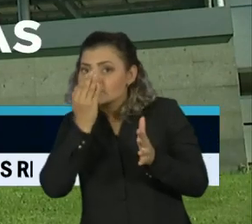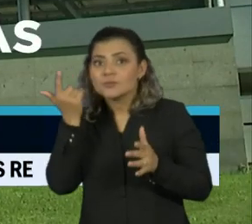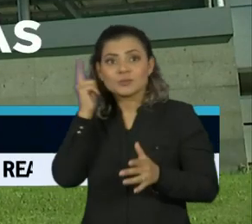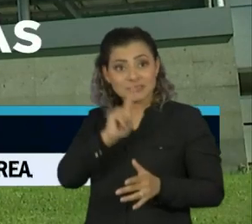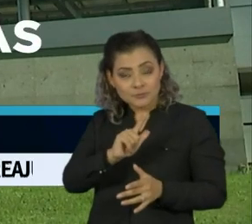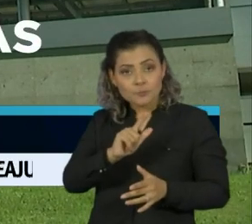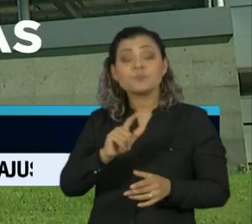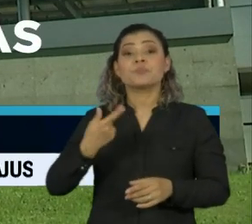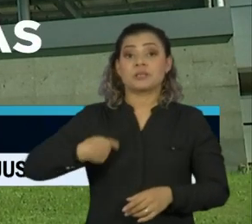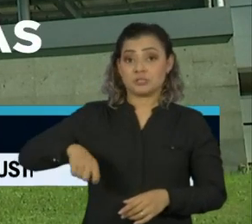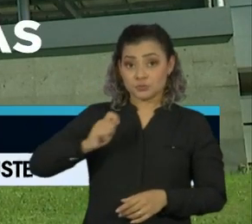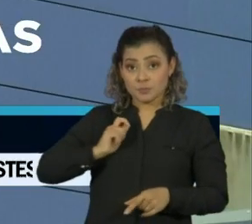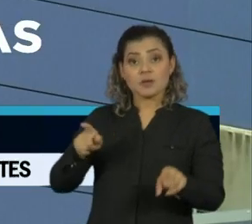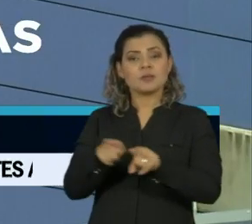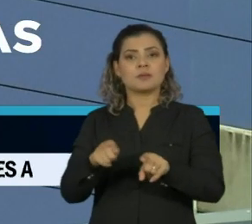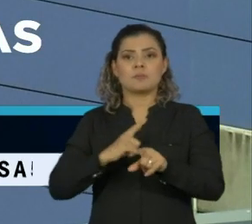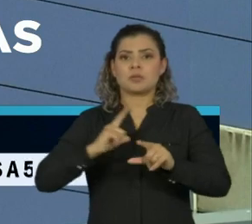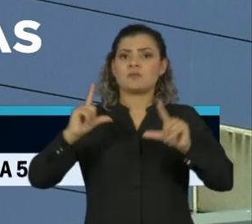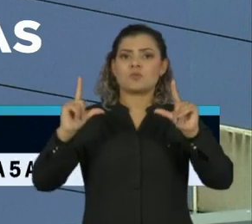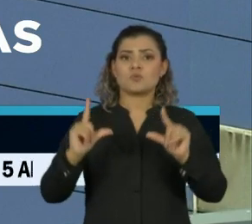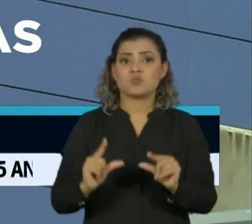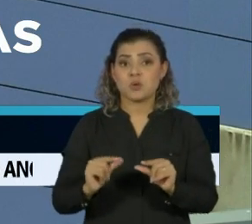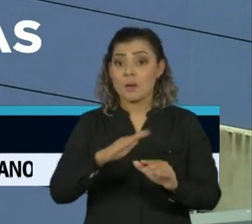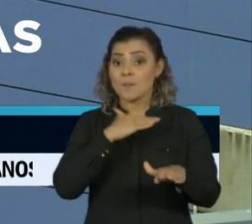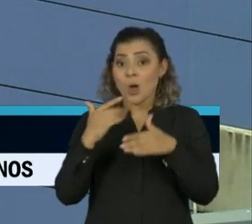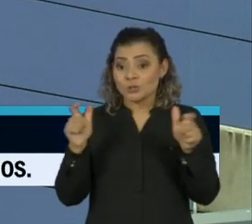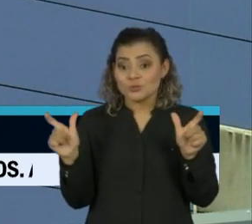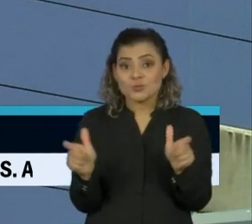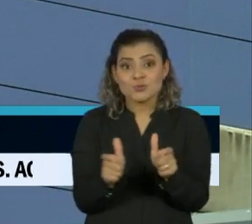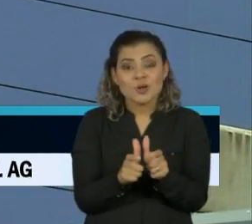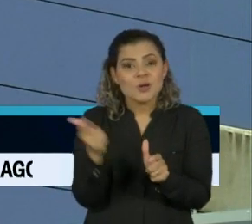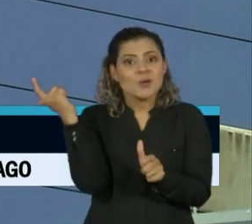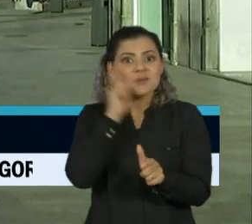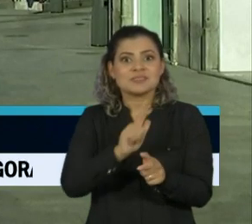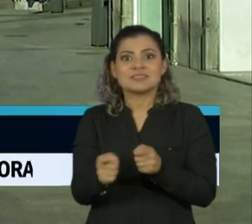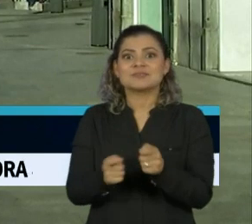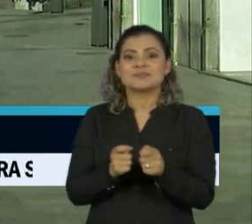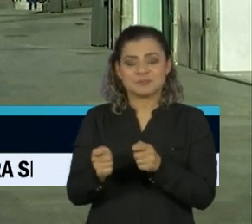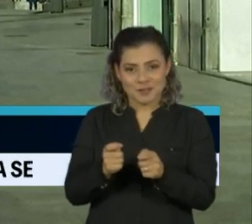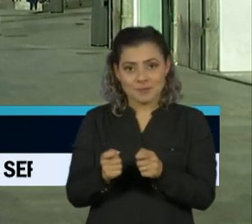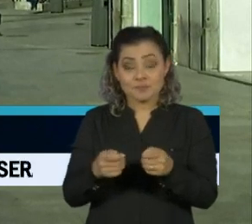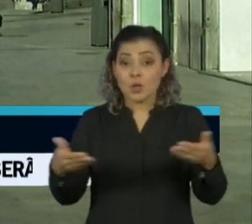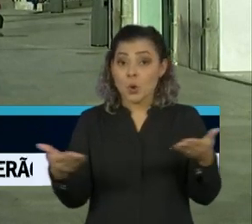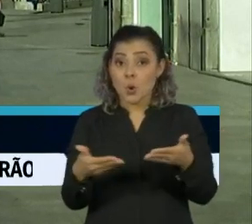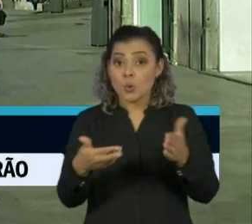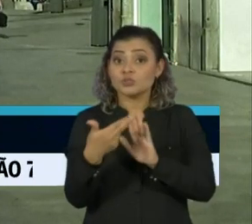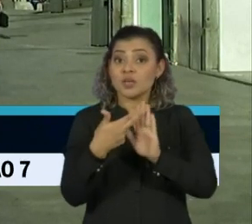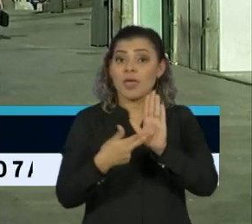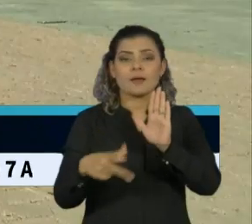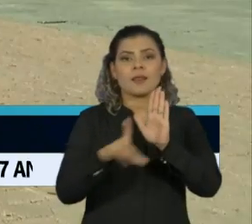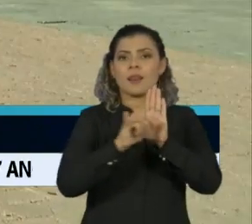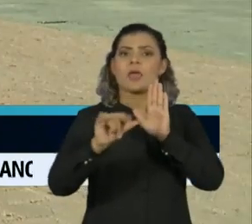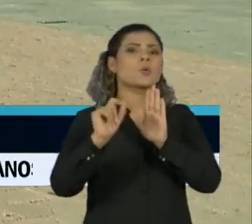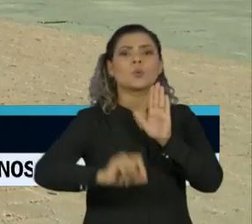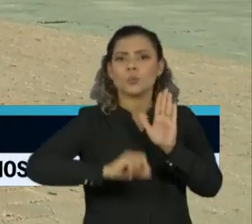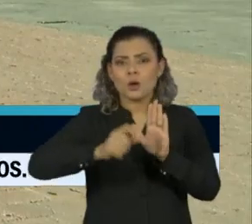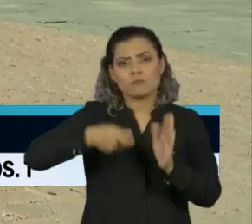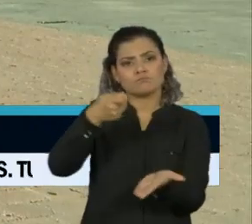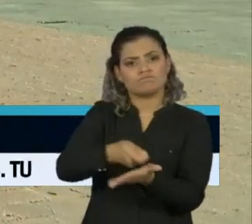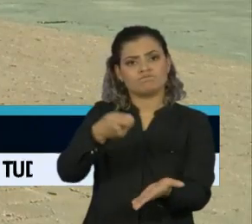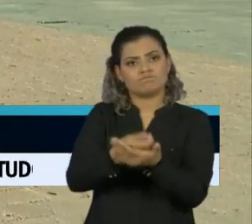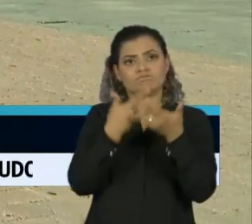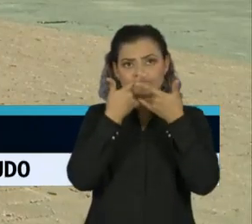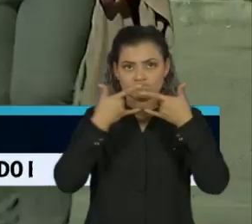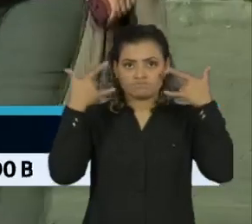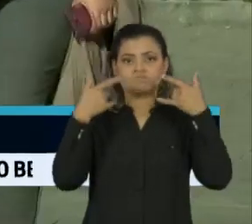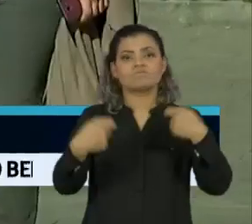Espanha registrou o menor número diário de mortes desde o início da pandemia. Hoje entrou em vigor a lei que torna obrigatório o uso